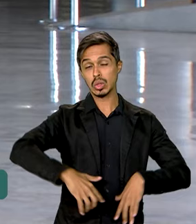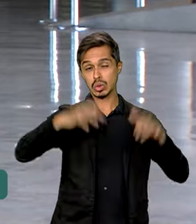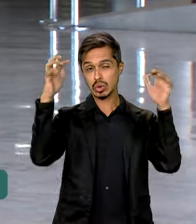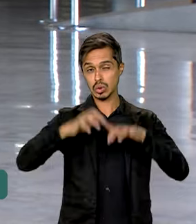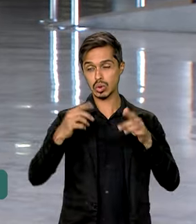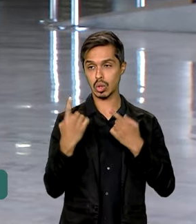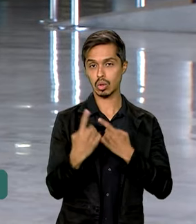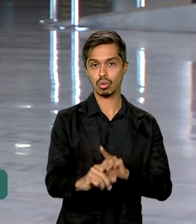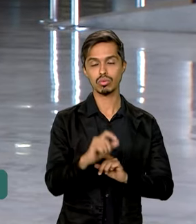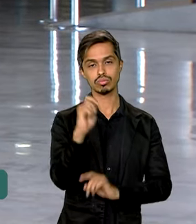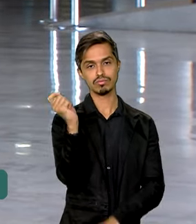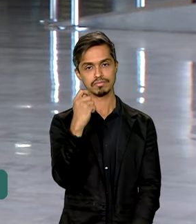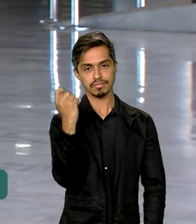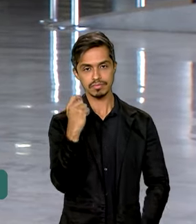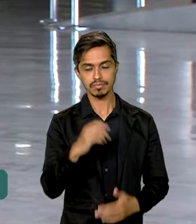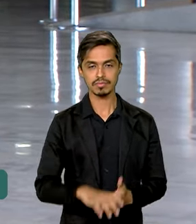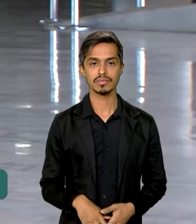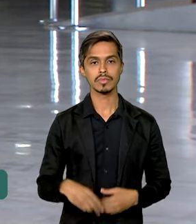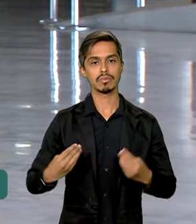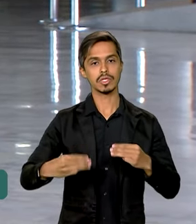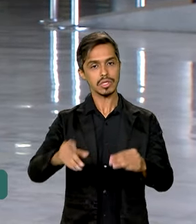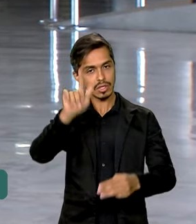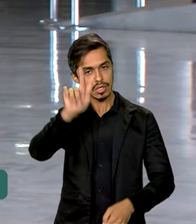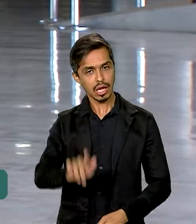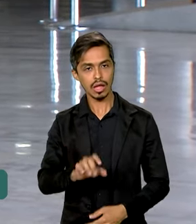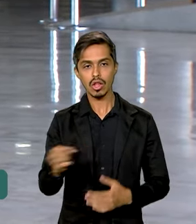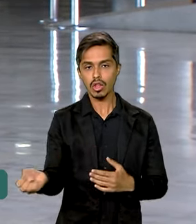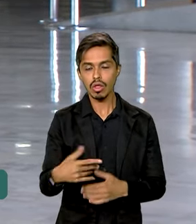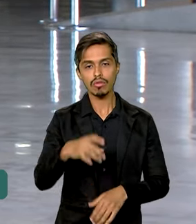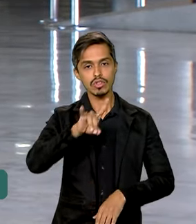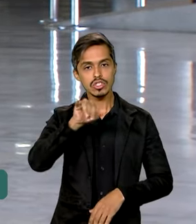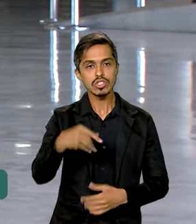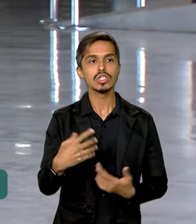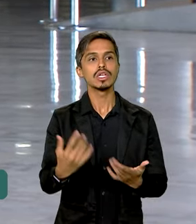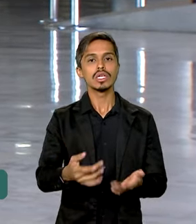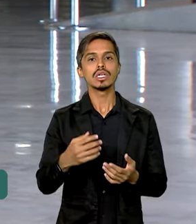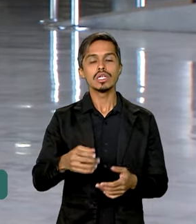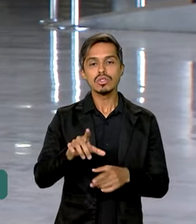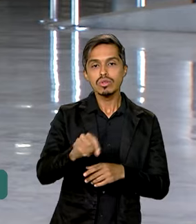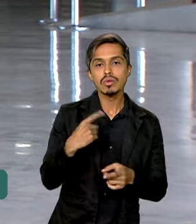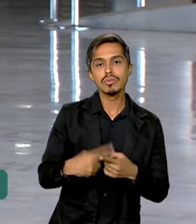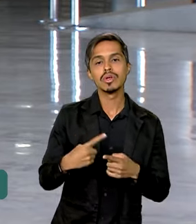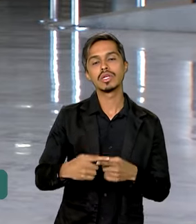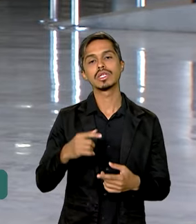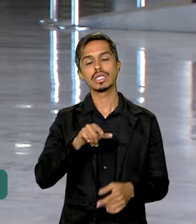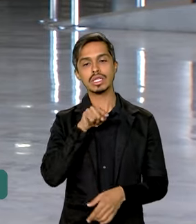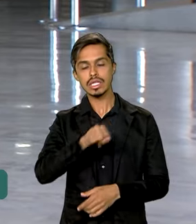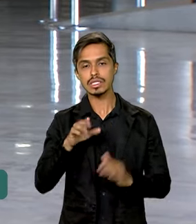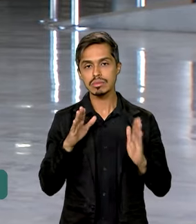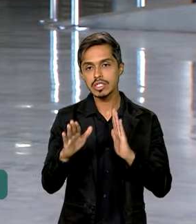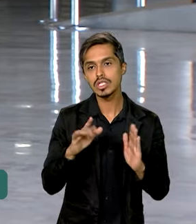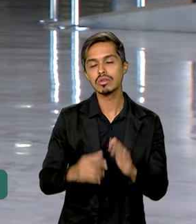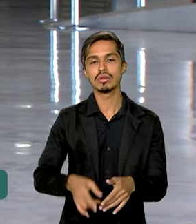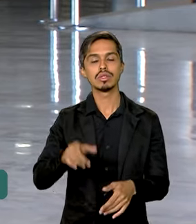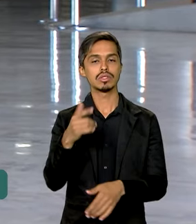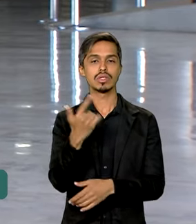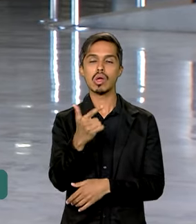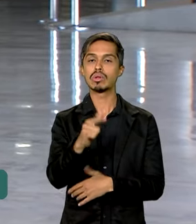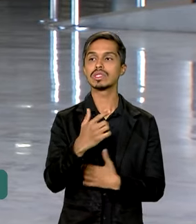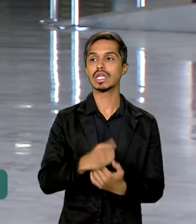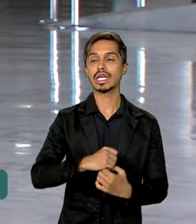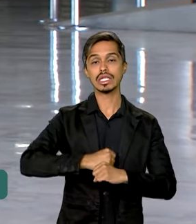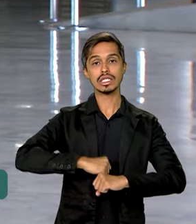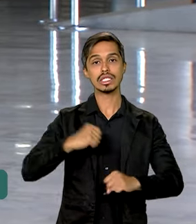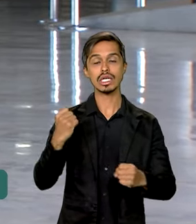Sul. Segundo o Ministério da Gestão, a nova data foi escolhida por não ter tanta incidência de eventos climáticos nessa época. Além disso, não tem outros